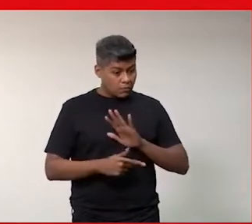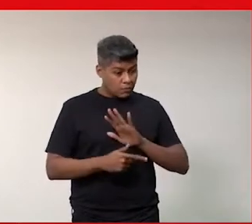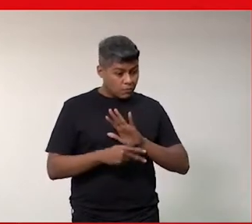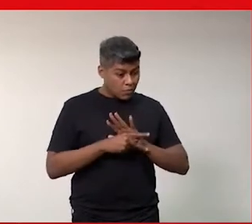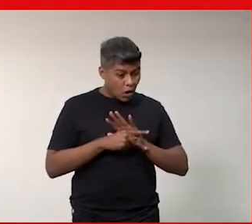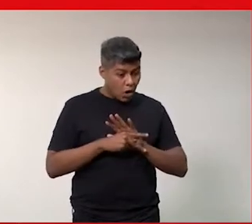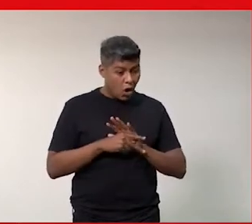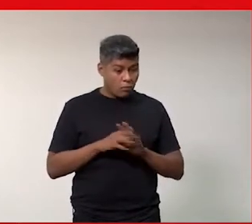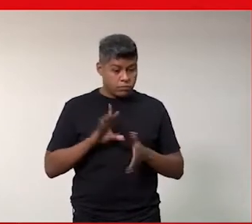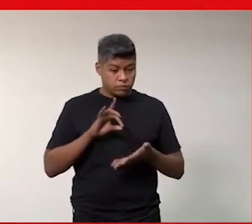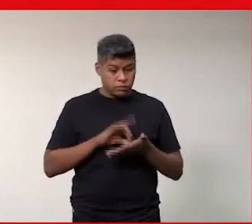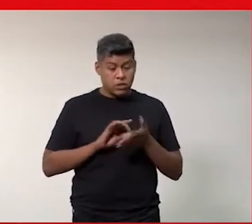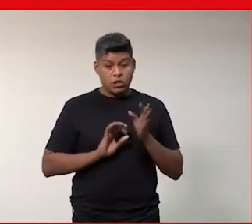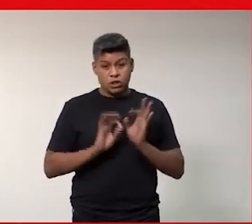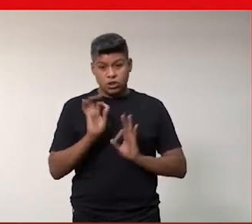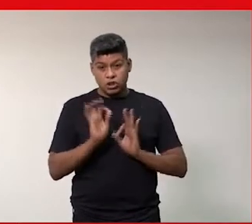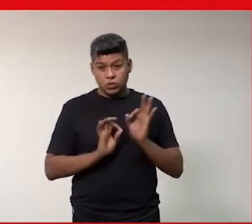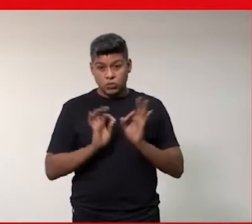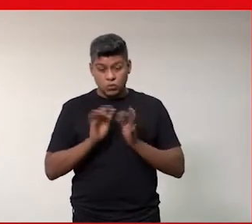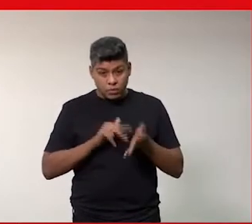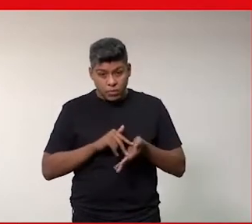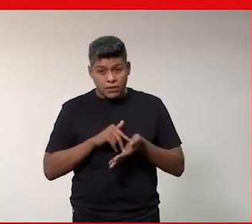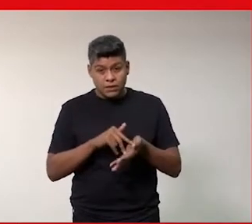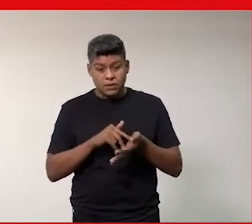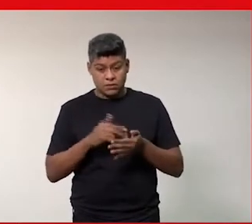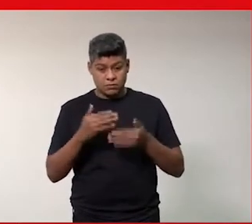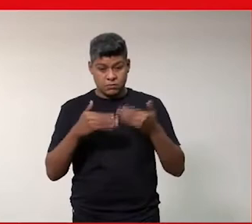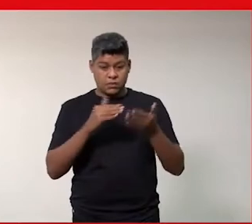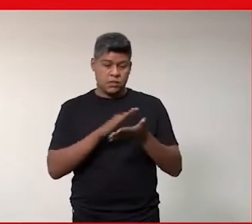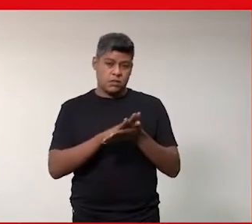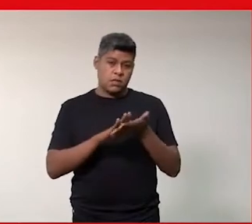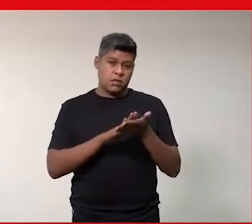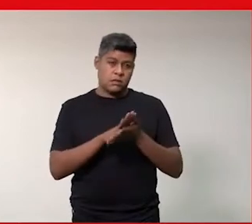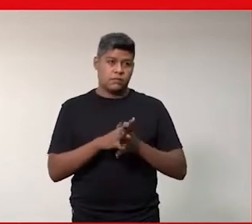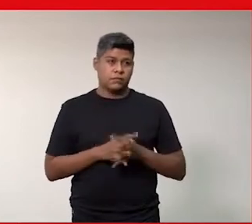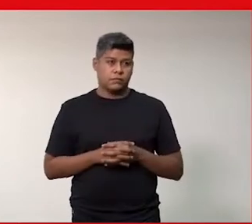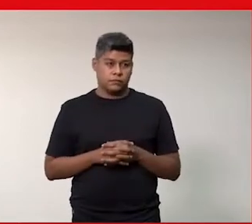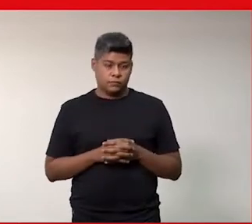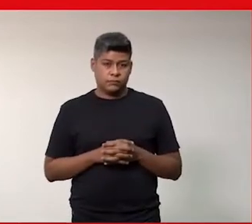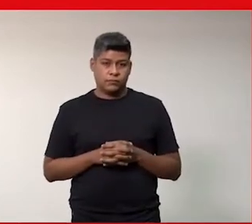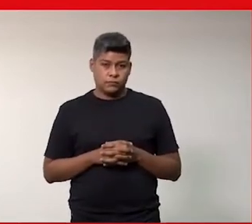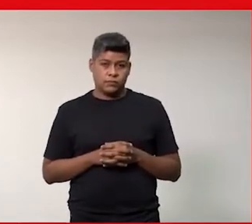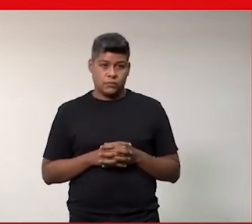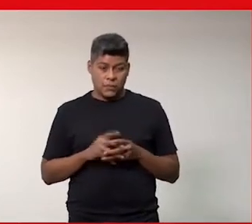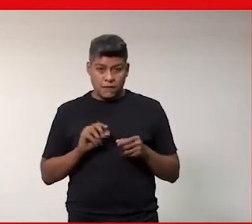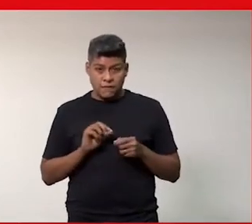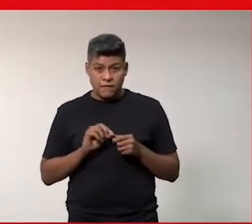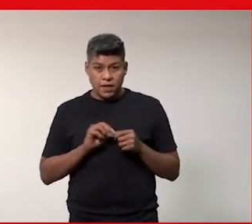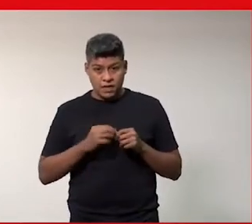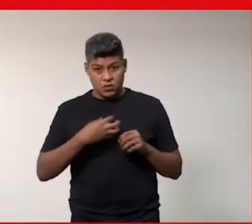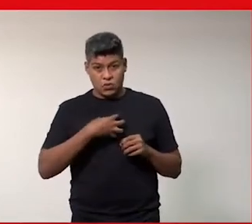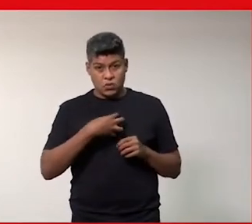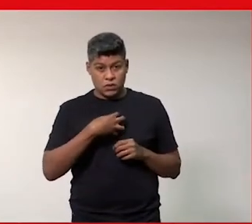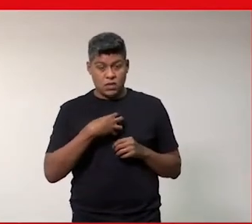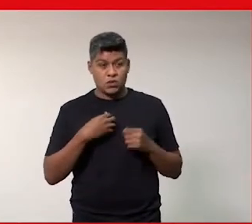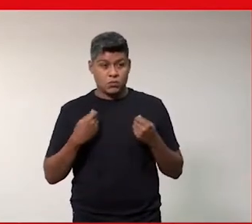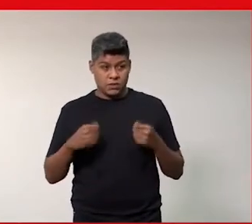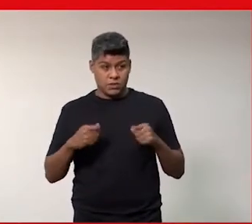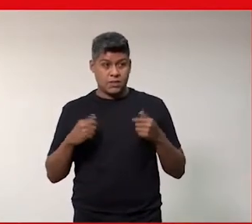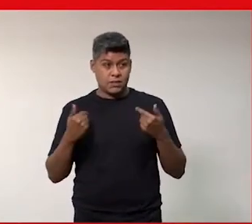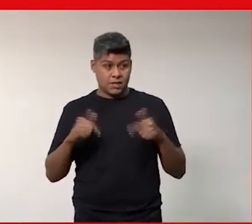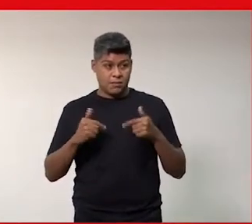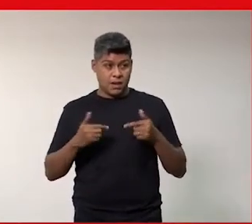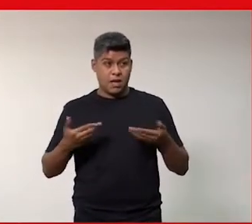definidos por uma estrutura patriarcal, a gente não avança. Aí, feito esse contexto, a gente tem que trabalhar